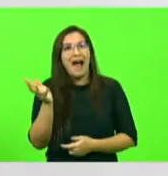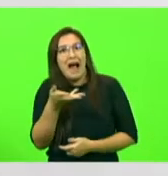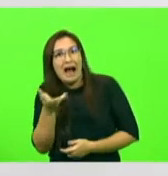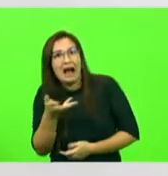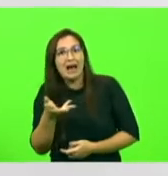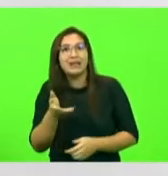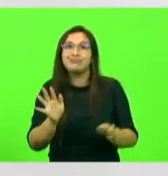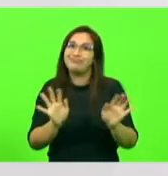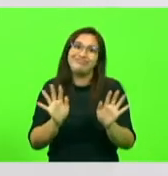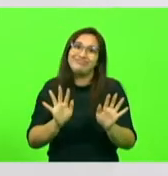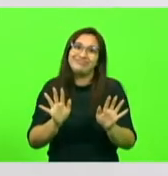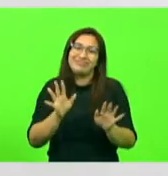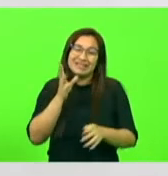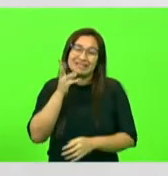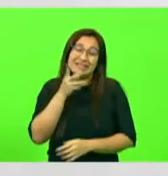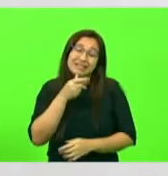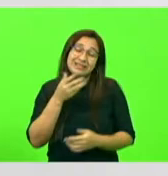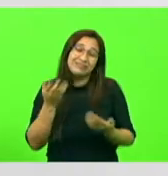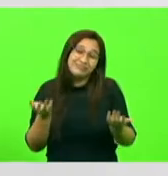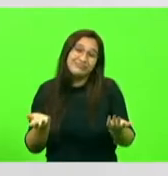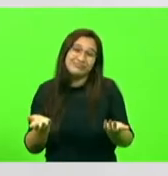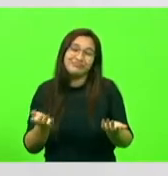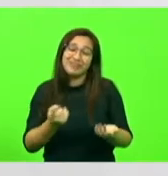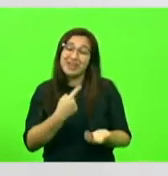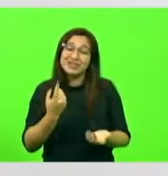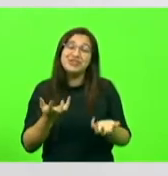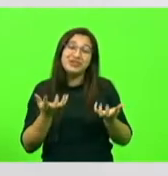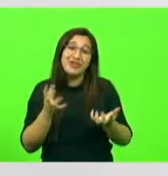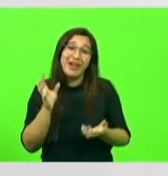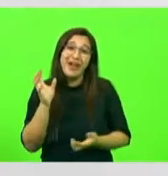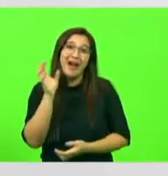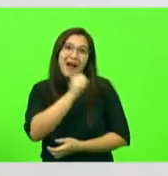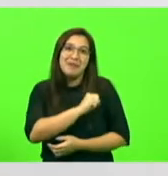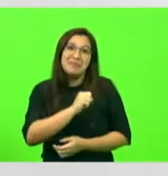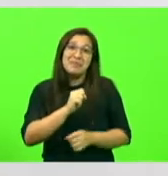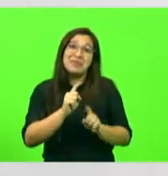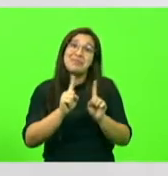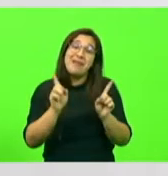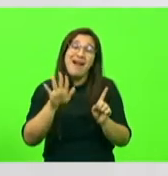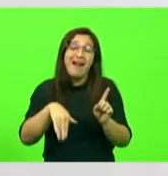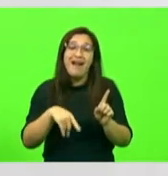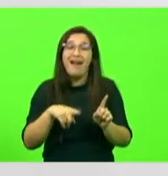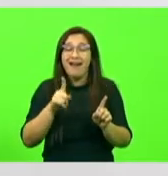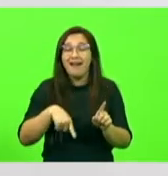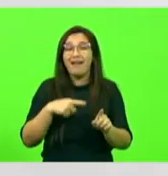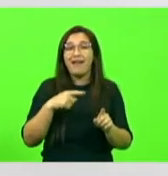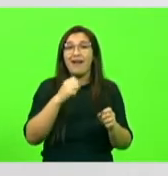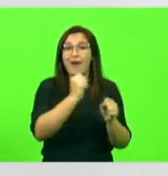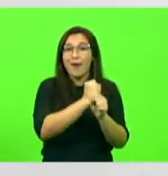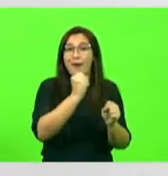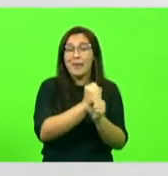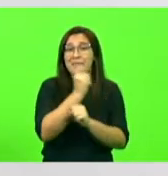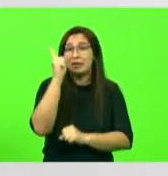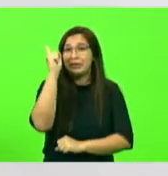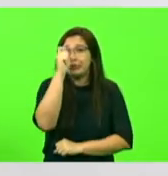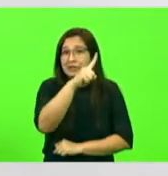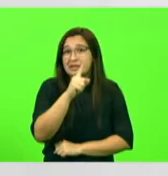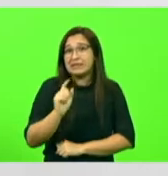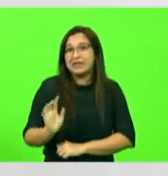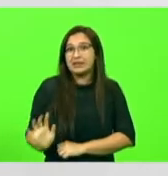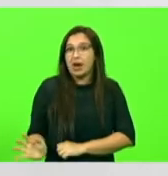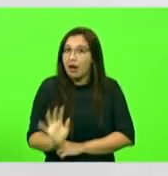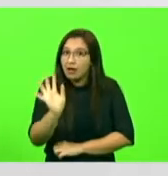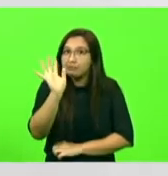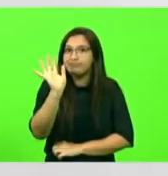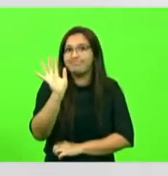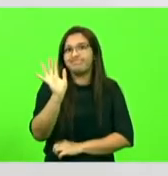ritmo que a gente quer, não é na forma que a gente gostaria que fosse, mas é uma obra difícil, é uma obra complexa, é uma obra cara, e